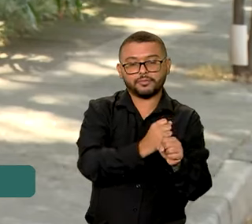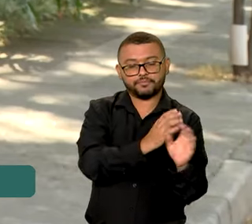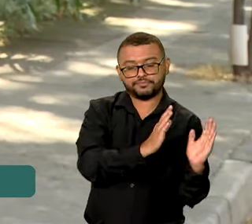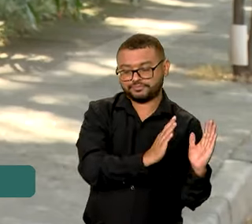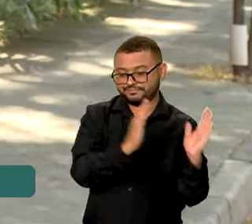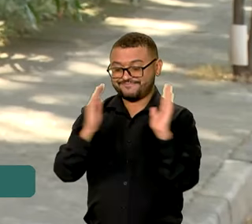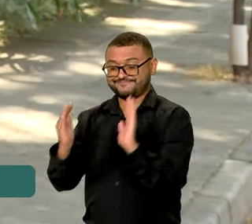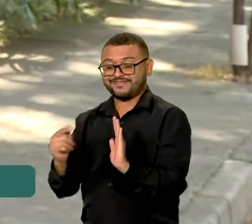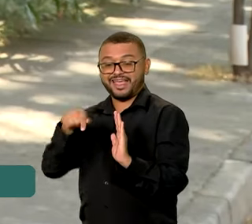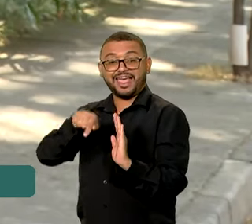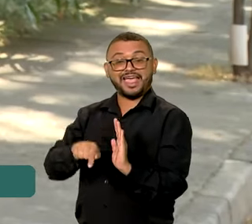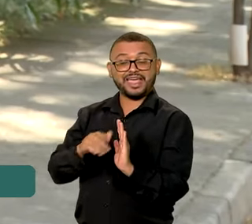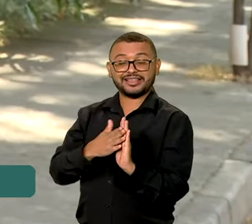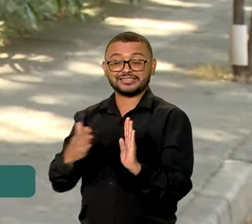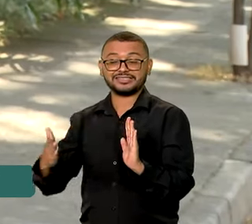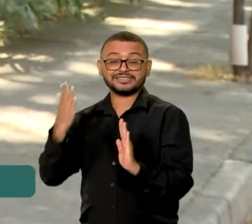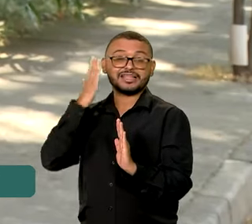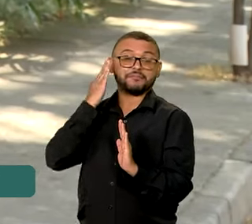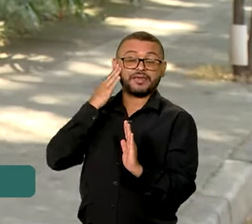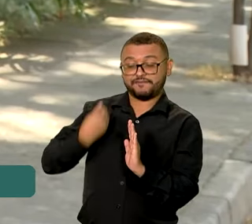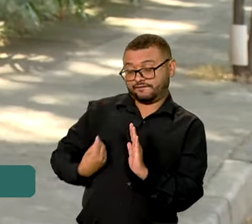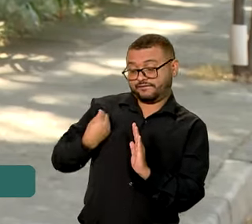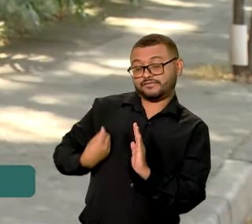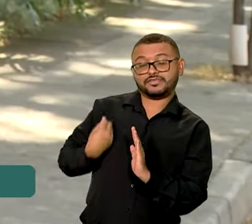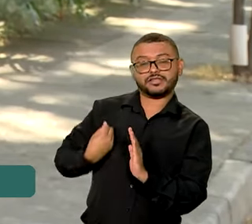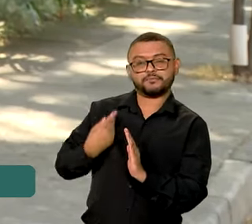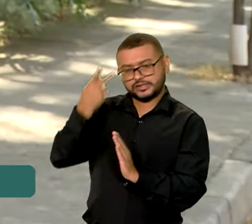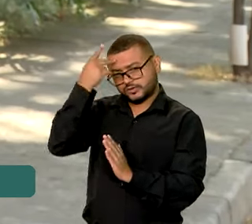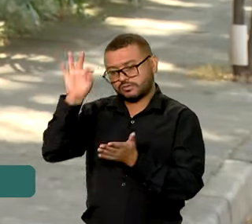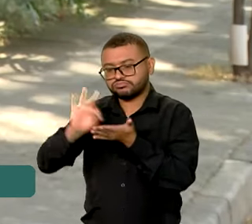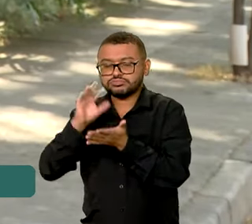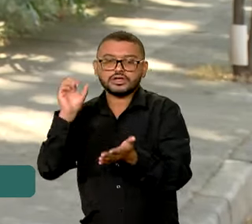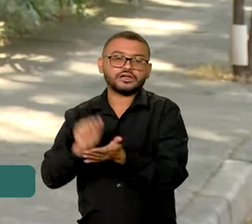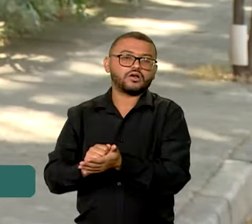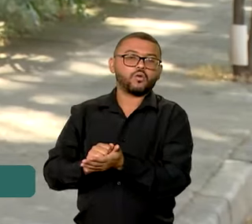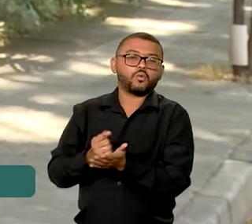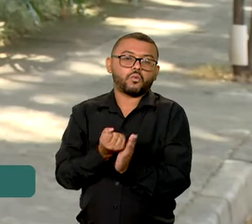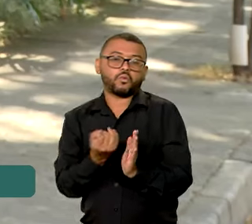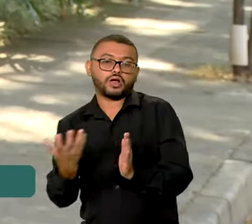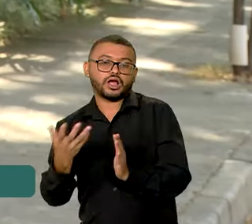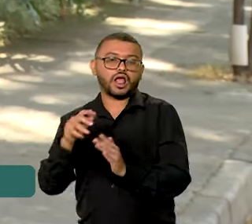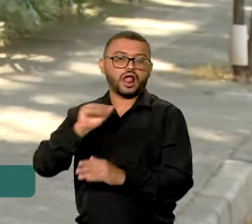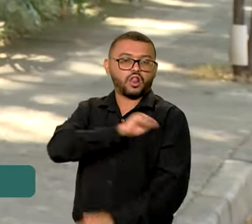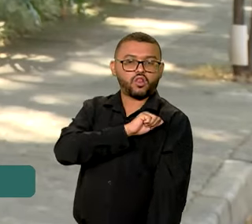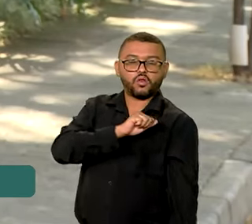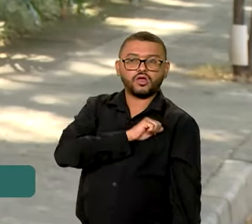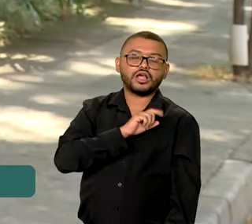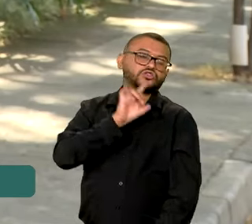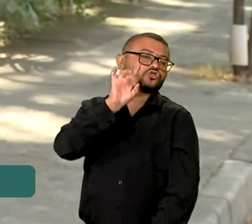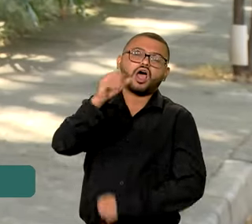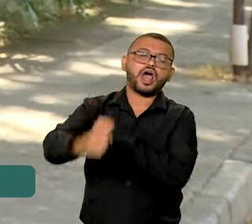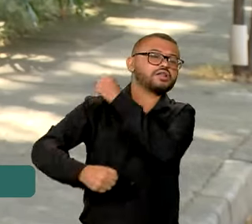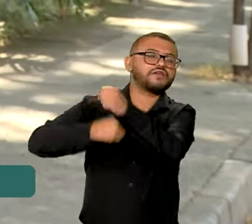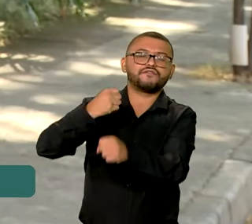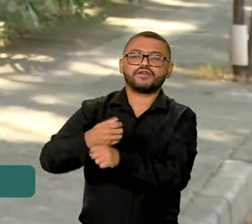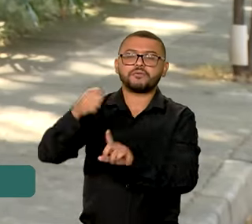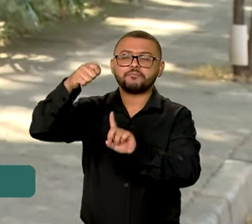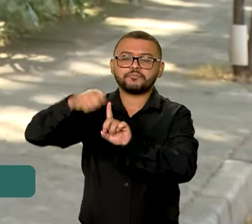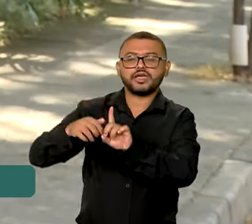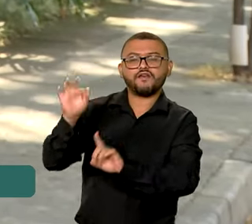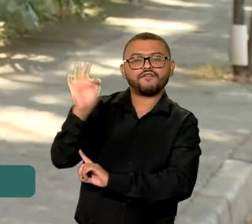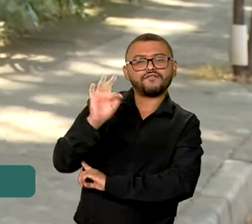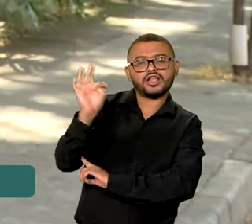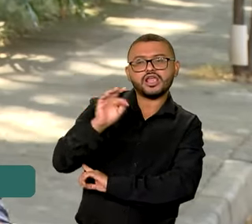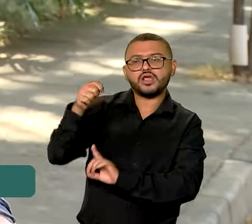é sobre a situação dos alunos matriculados. E essa segunda etapa acontece somente no ano que vem, entre fevereiro e